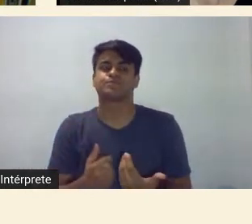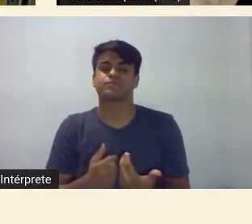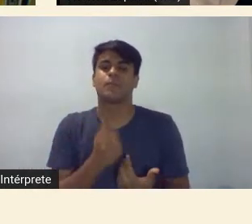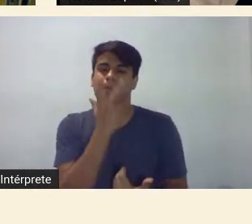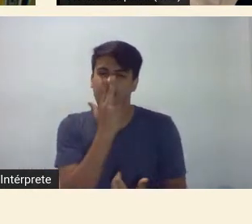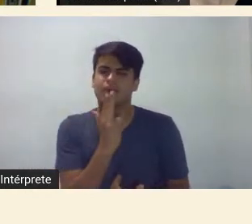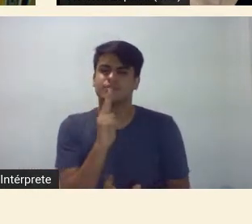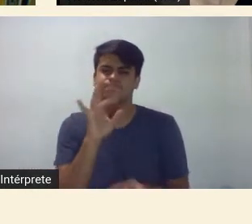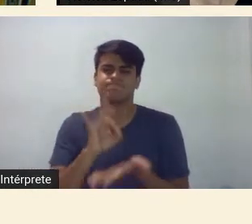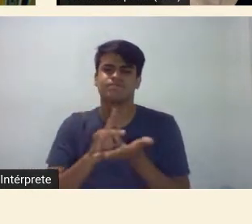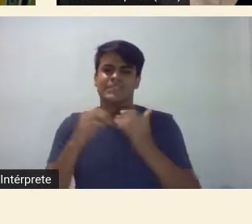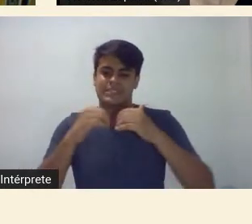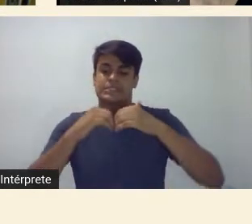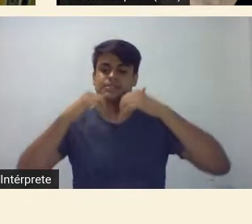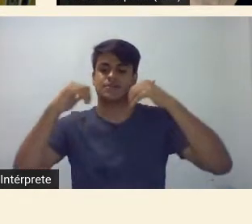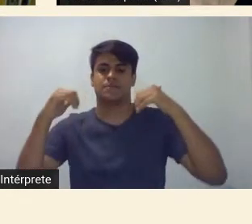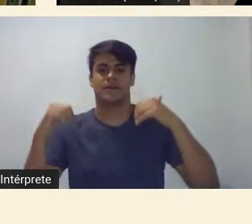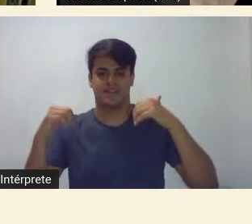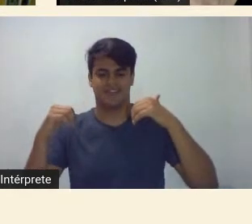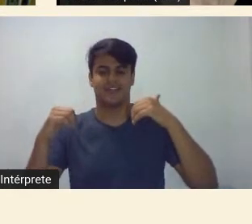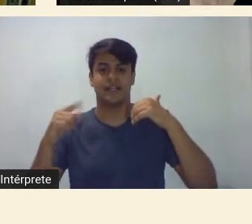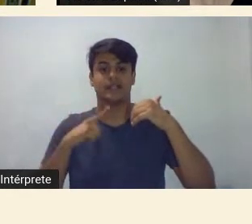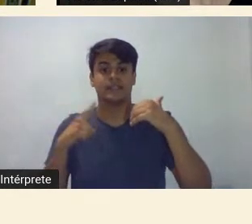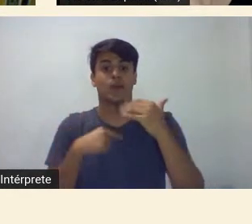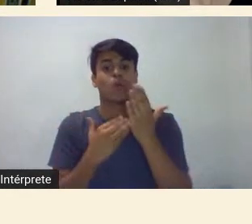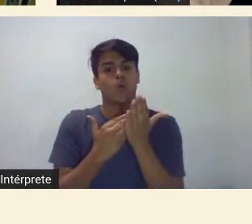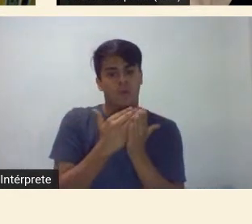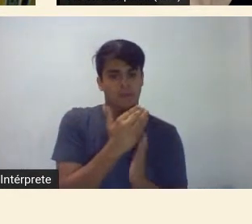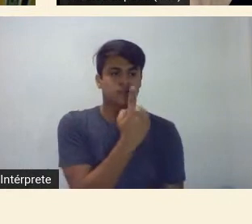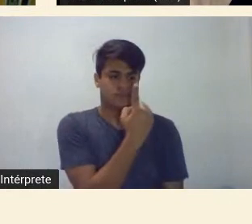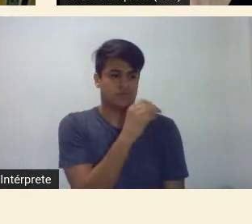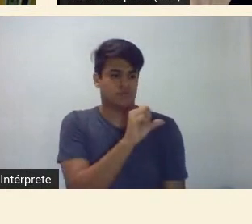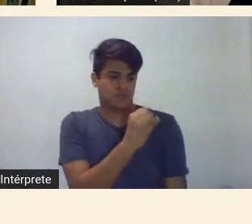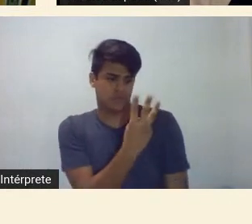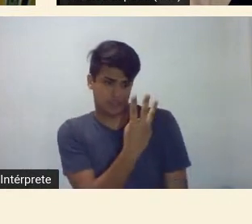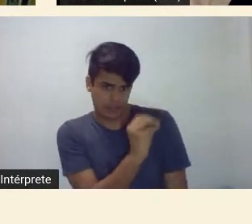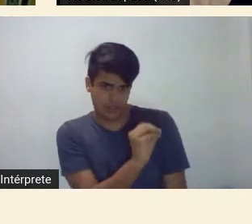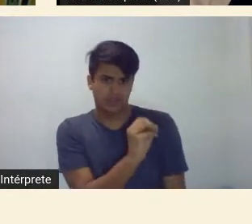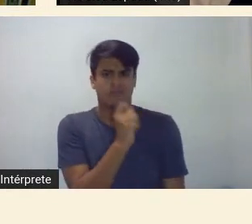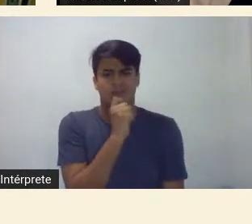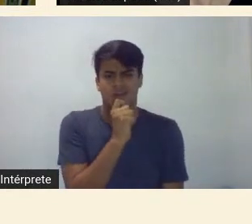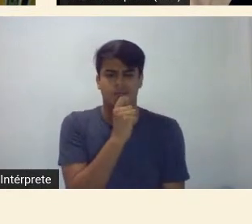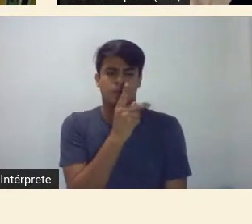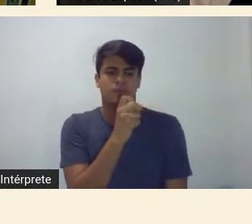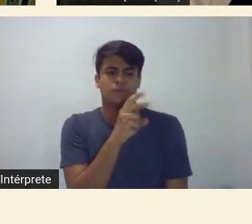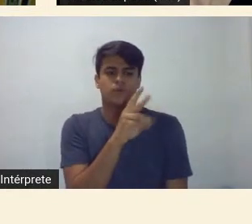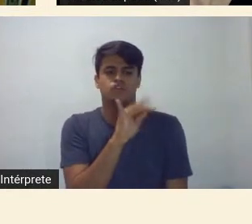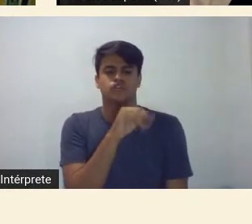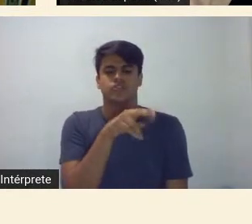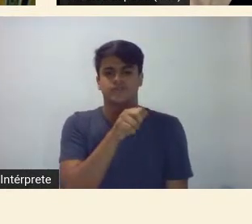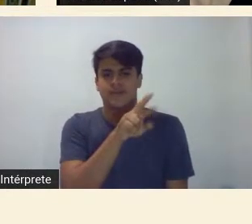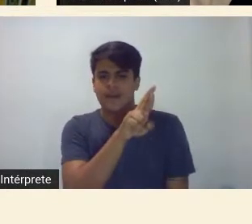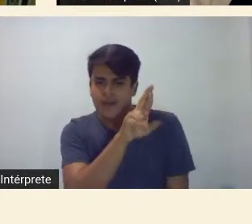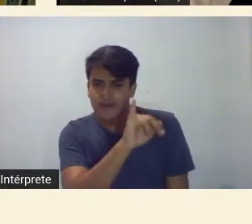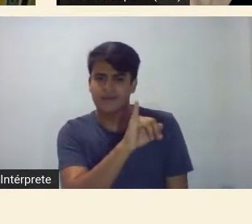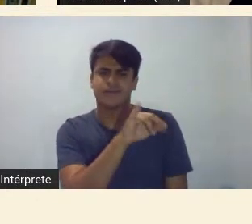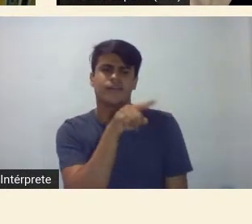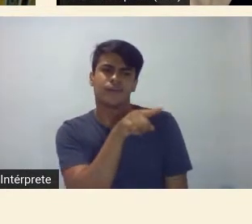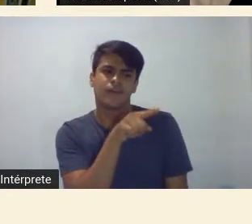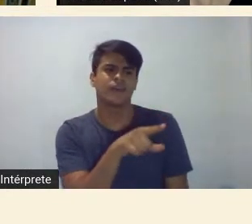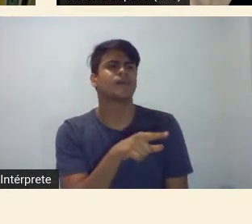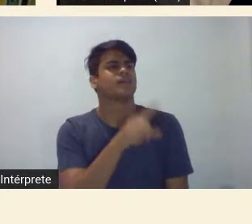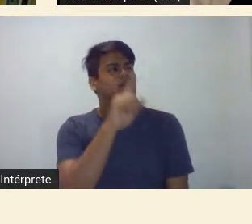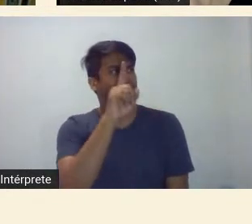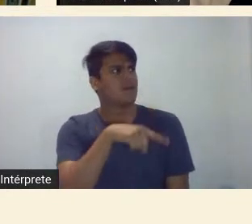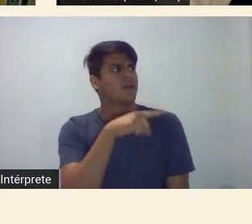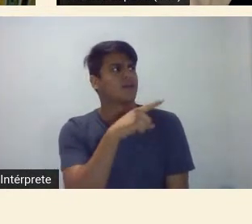também as águas quer dizer pega o começo da década de 30 ainda com o portinário o portinarismo que nos pareceu bastante importante